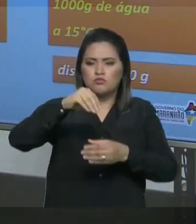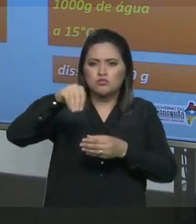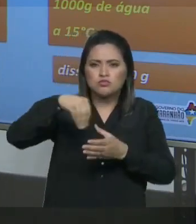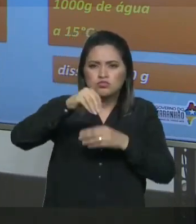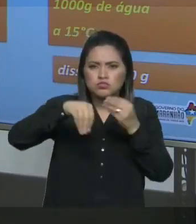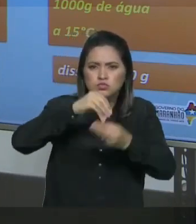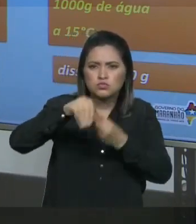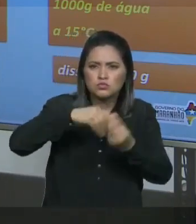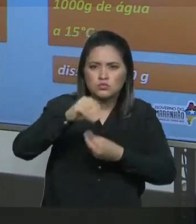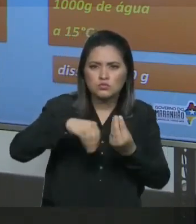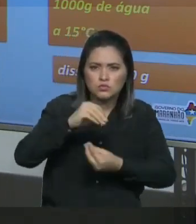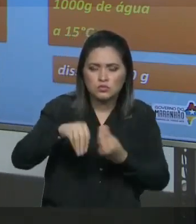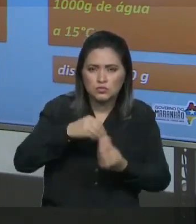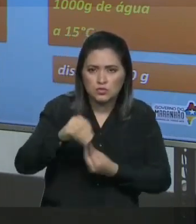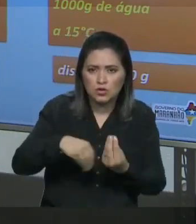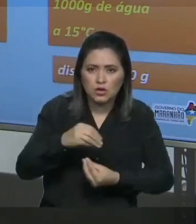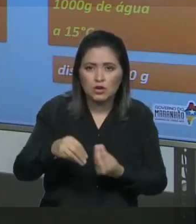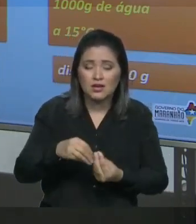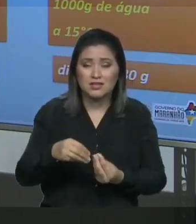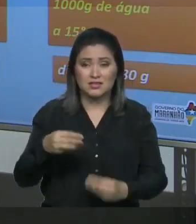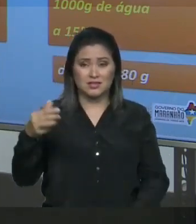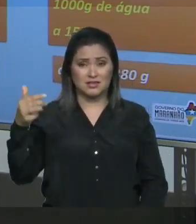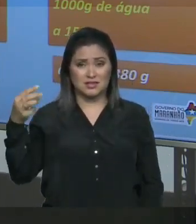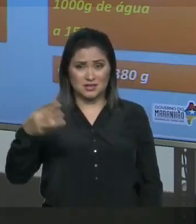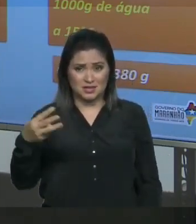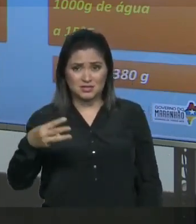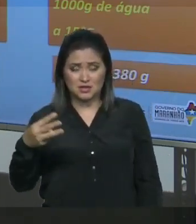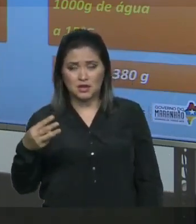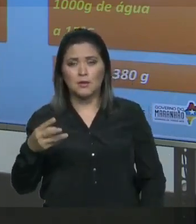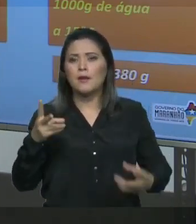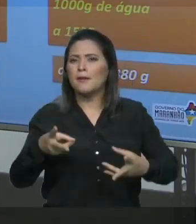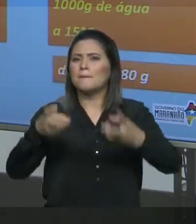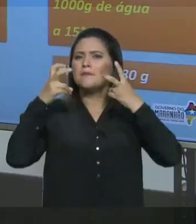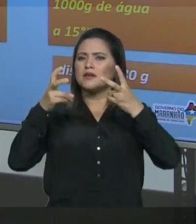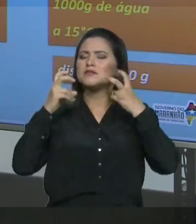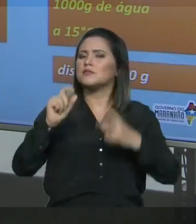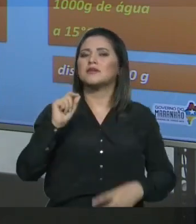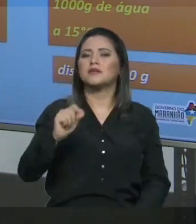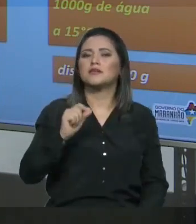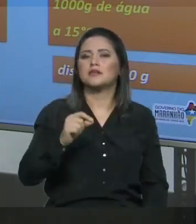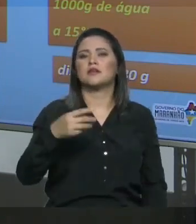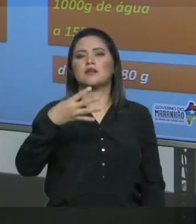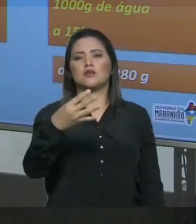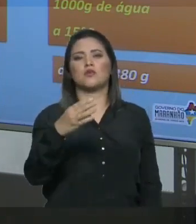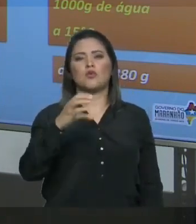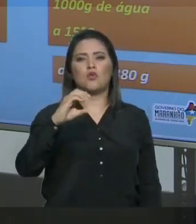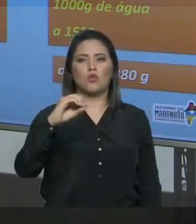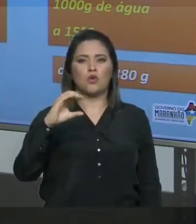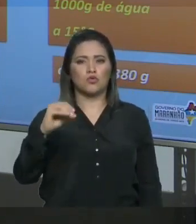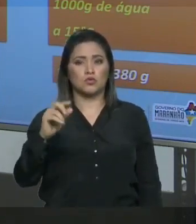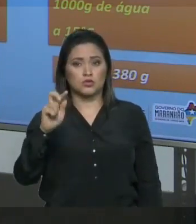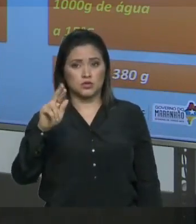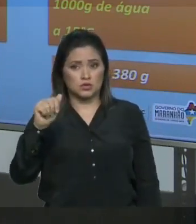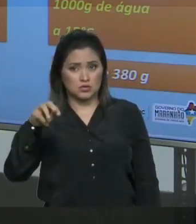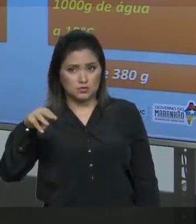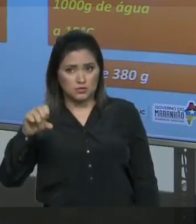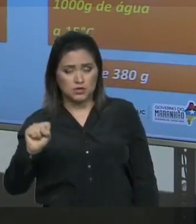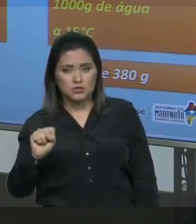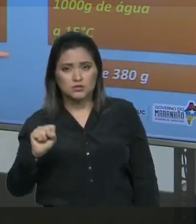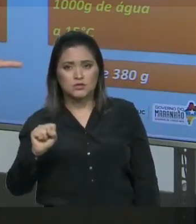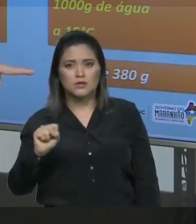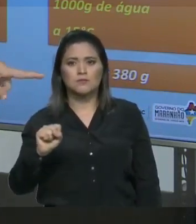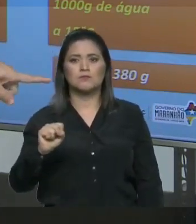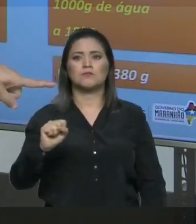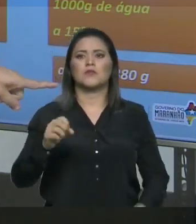Neste terceiro sistema, eu percebi que dos 400 gramas de sal de cozinha que eu dissolvi Eu